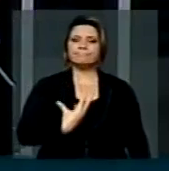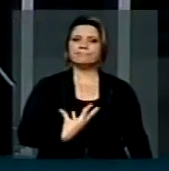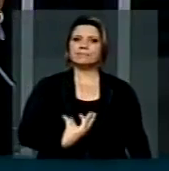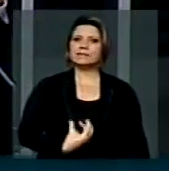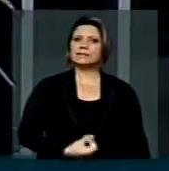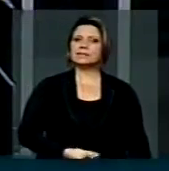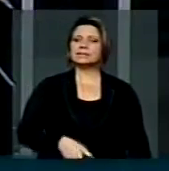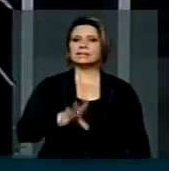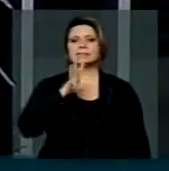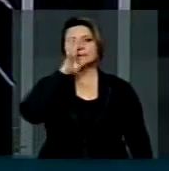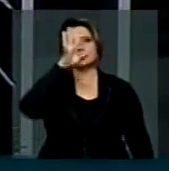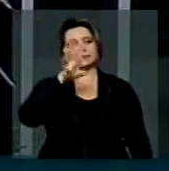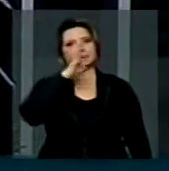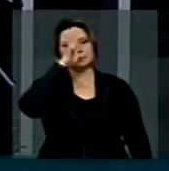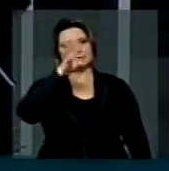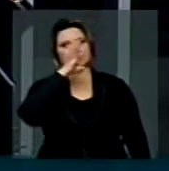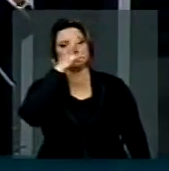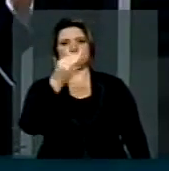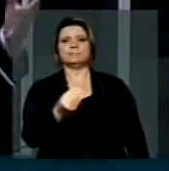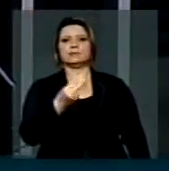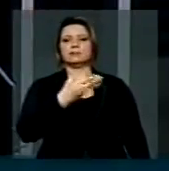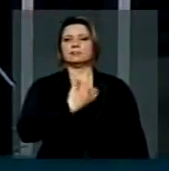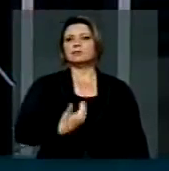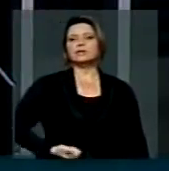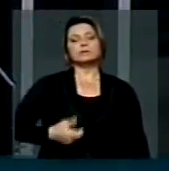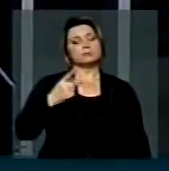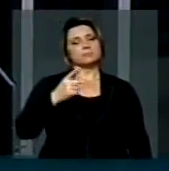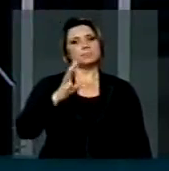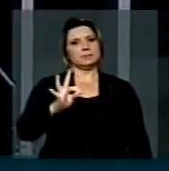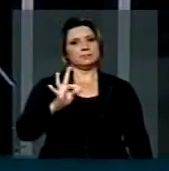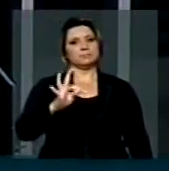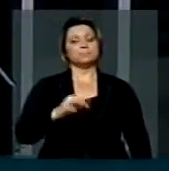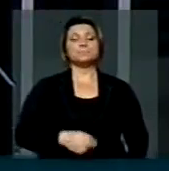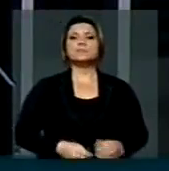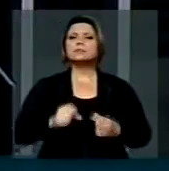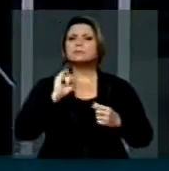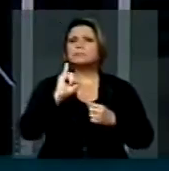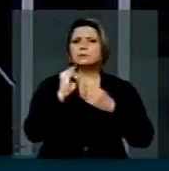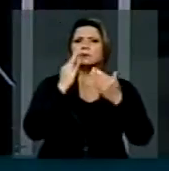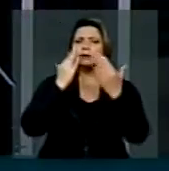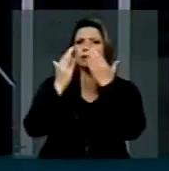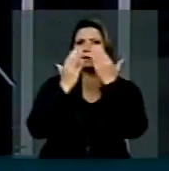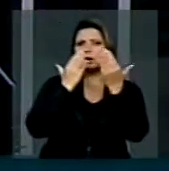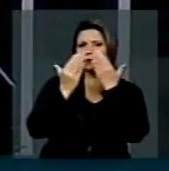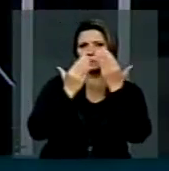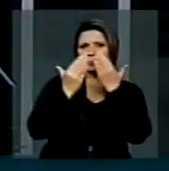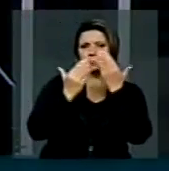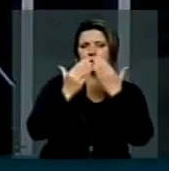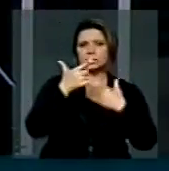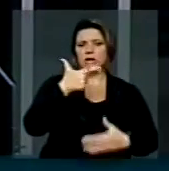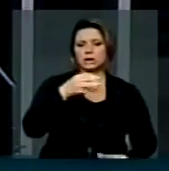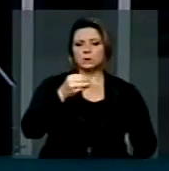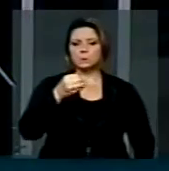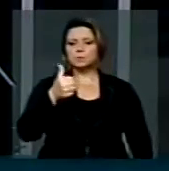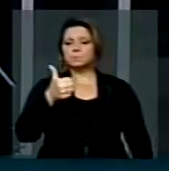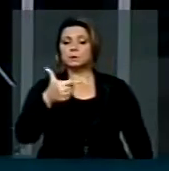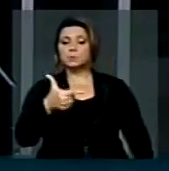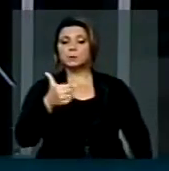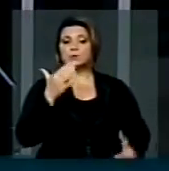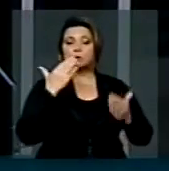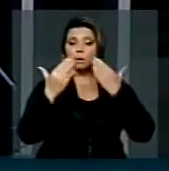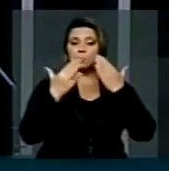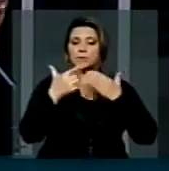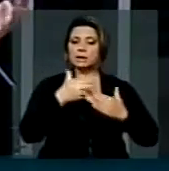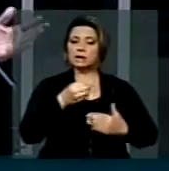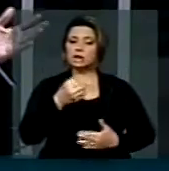descalabro o governo do PT. Se comparar apenas 2012 com 2013, a